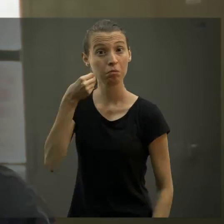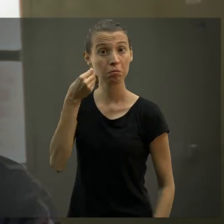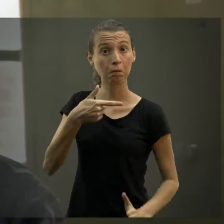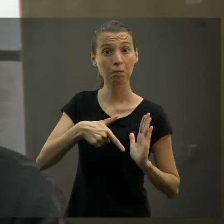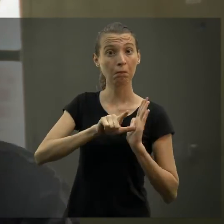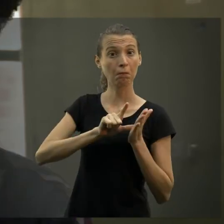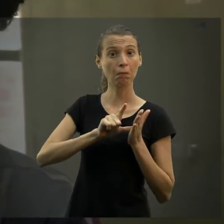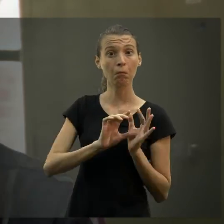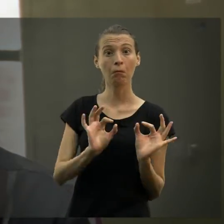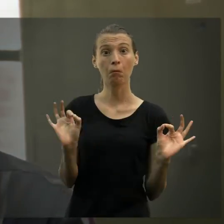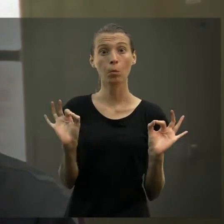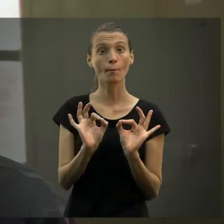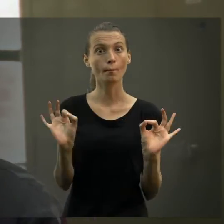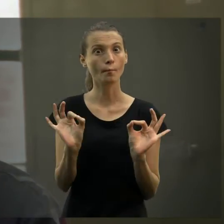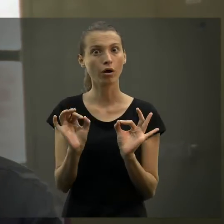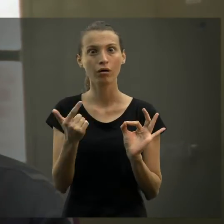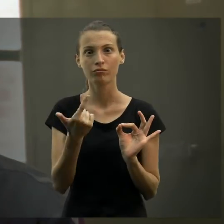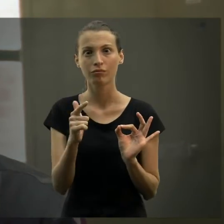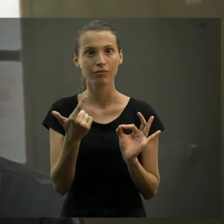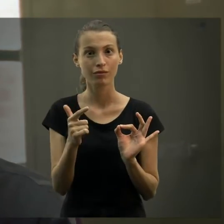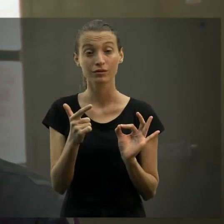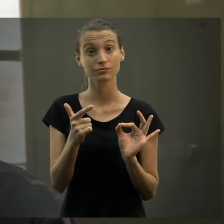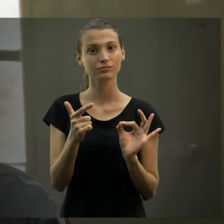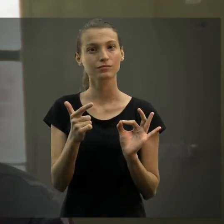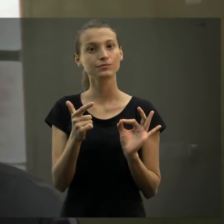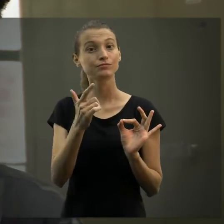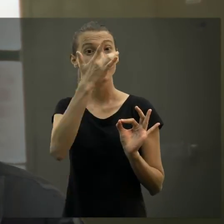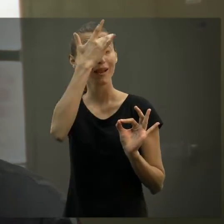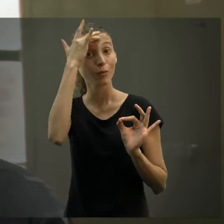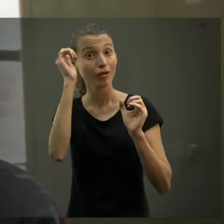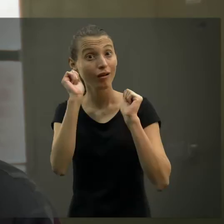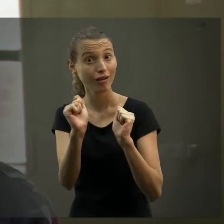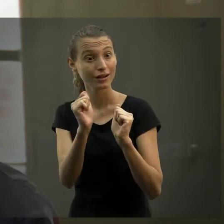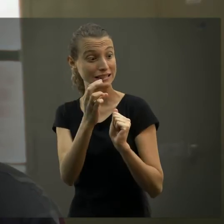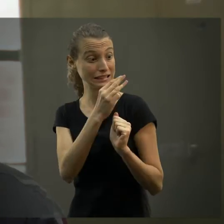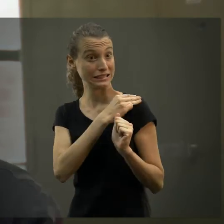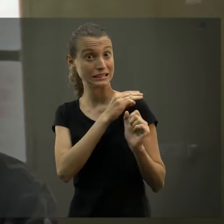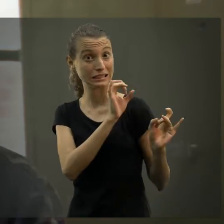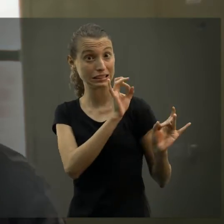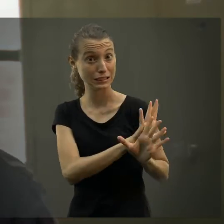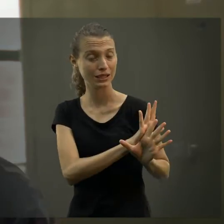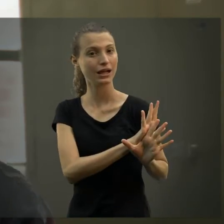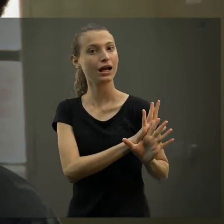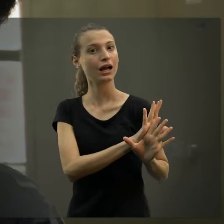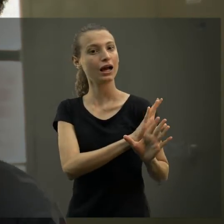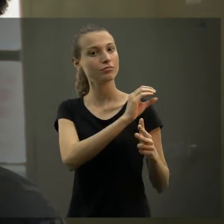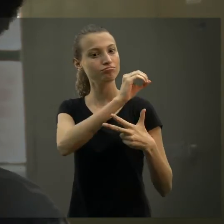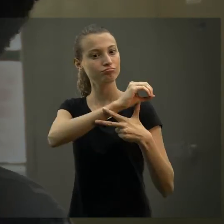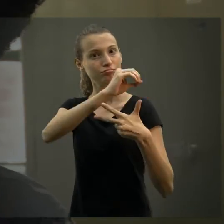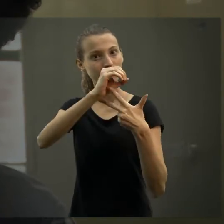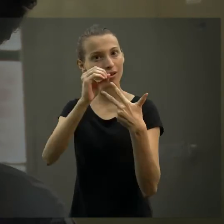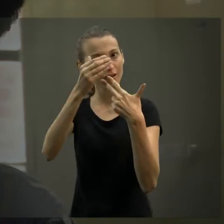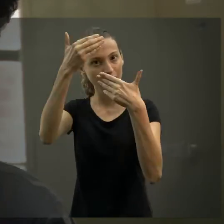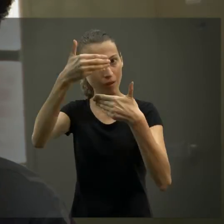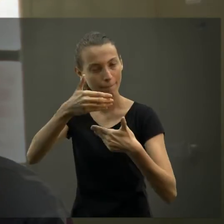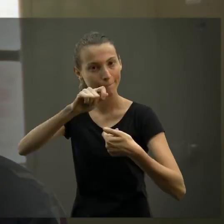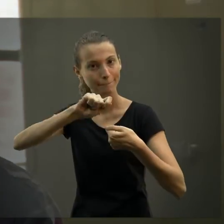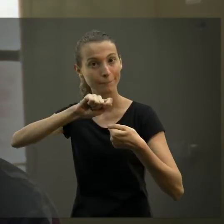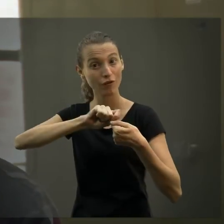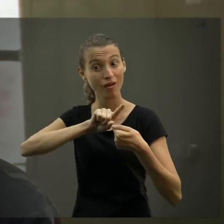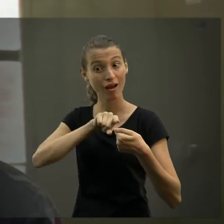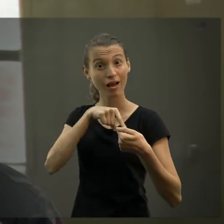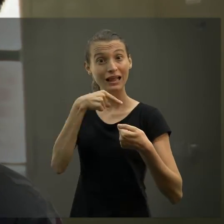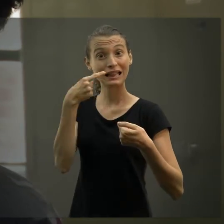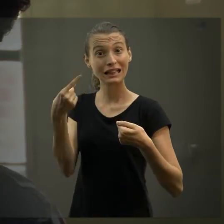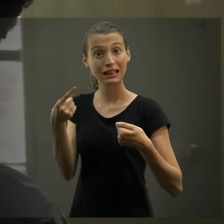porque a atividade já ganhou um status profissional e já está no campo de possibilidades formativas para o aluno